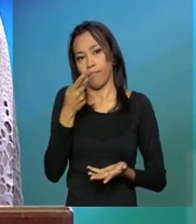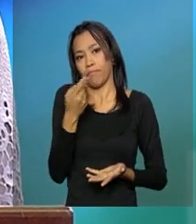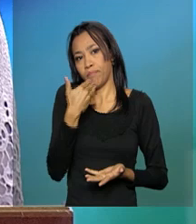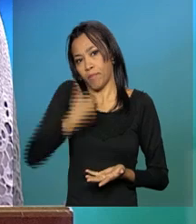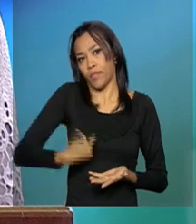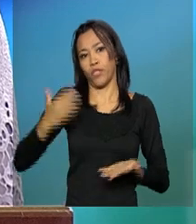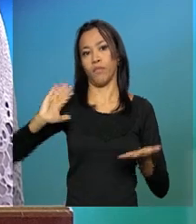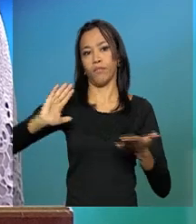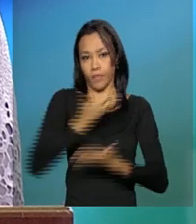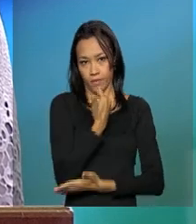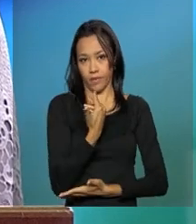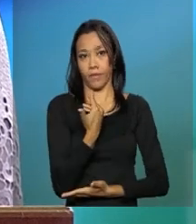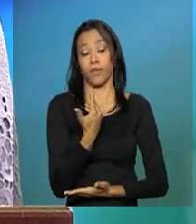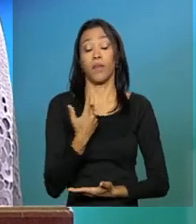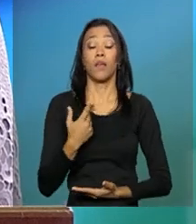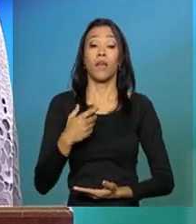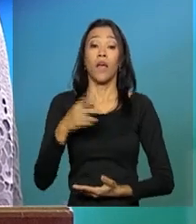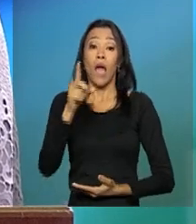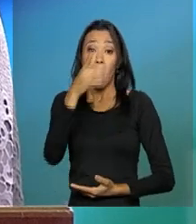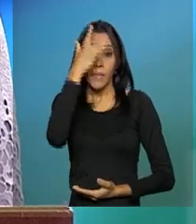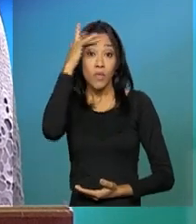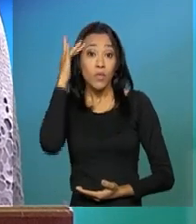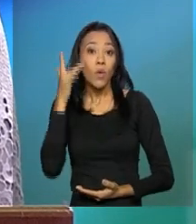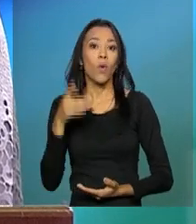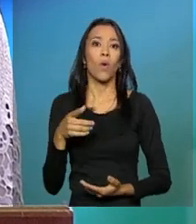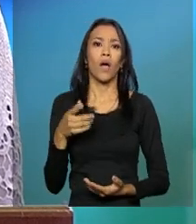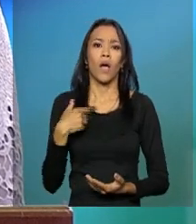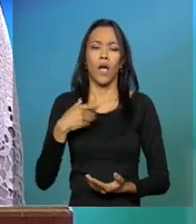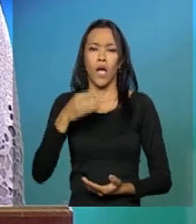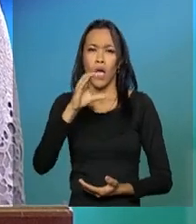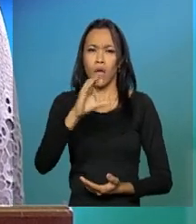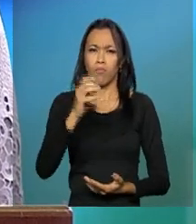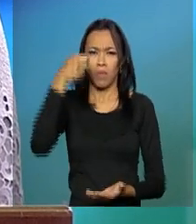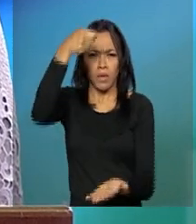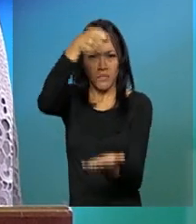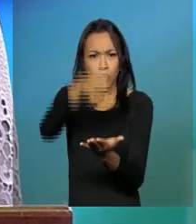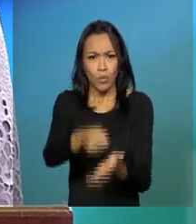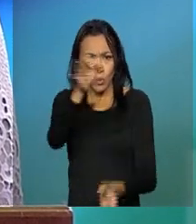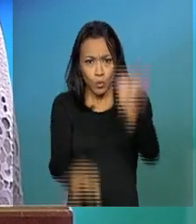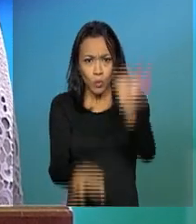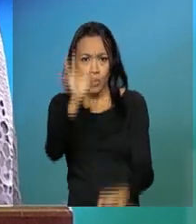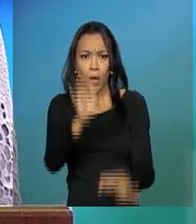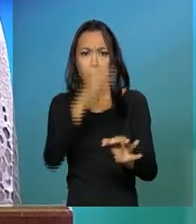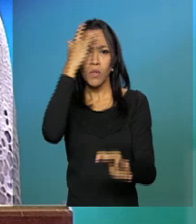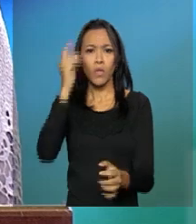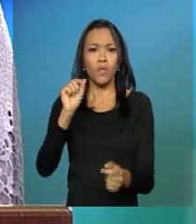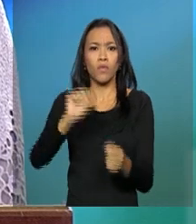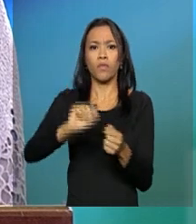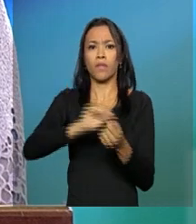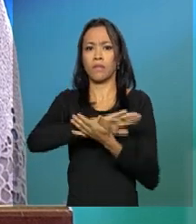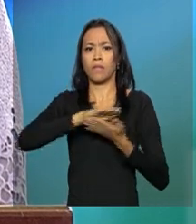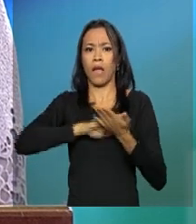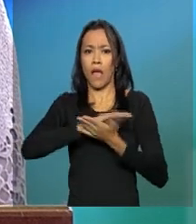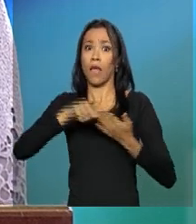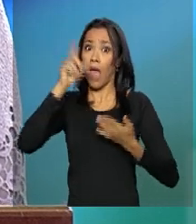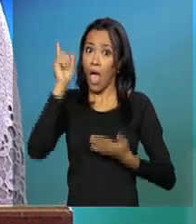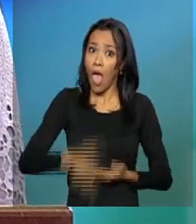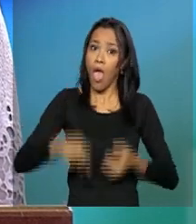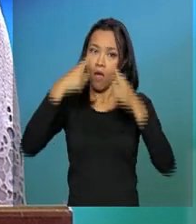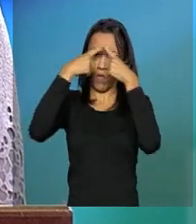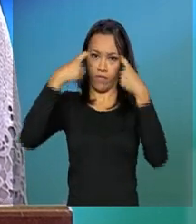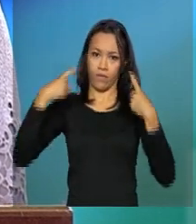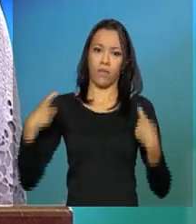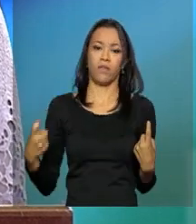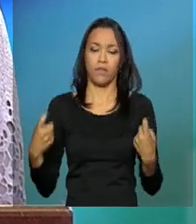Condenar alguém por um crime que não praticou é a maior violência que se pode